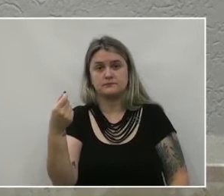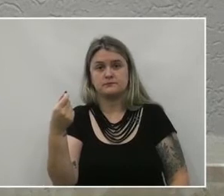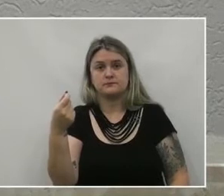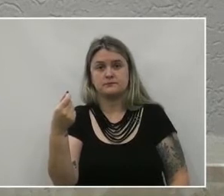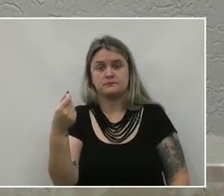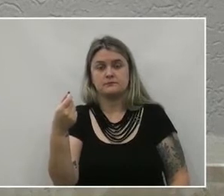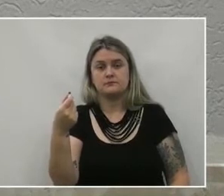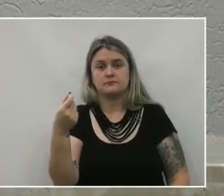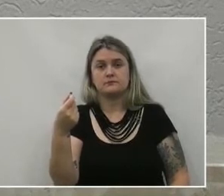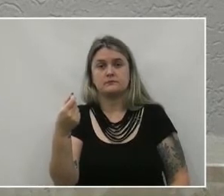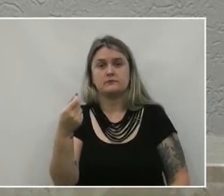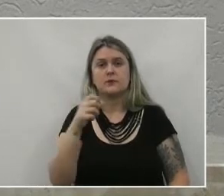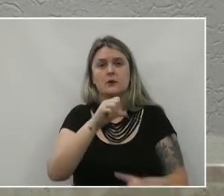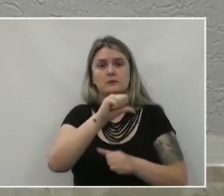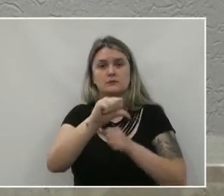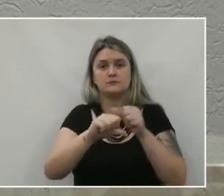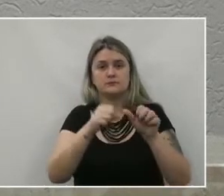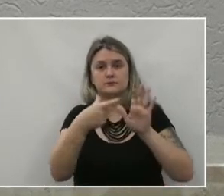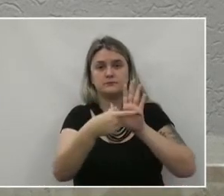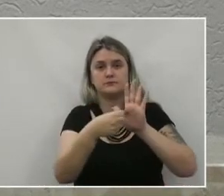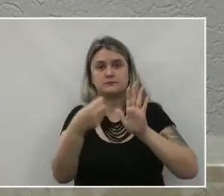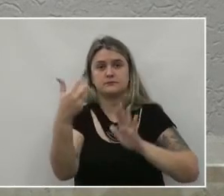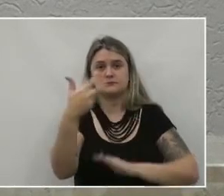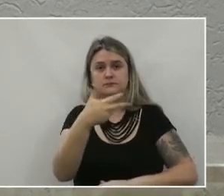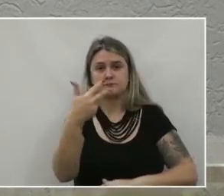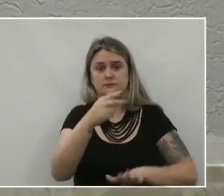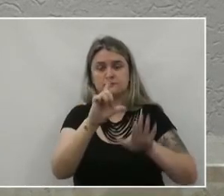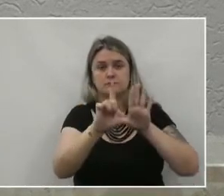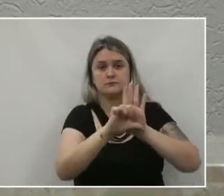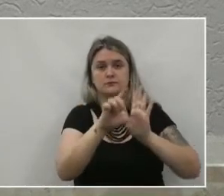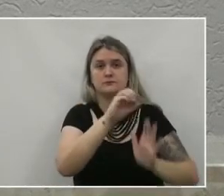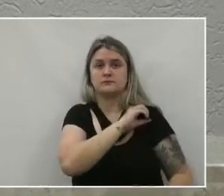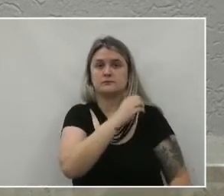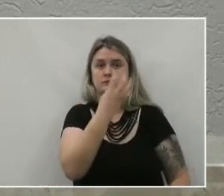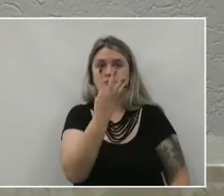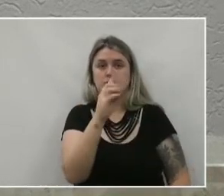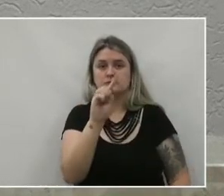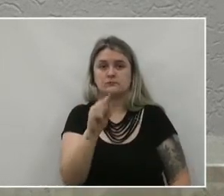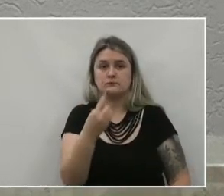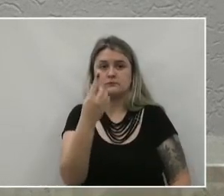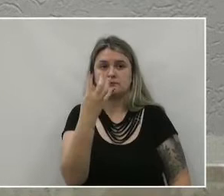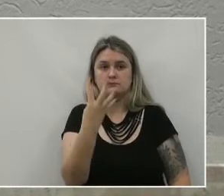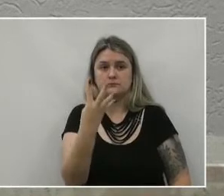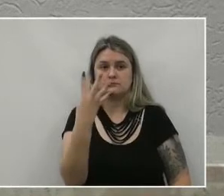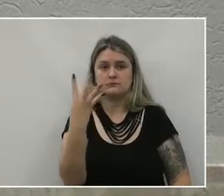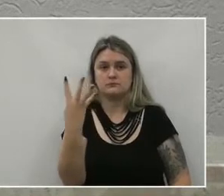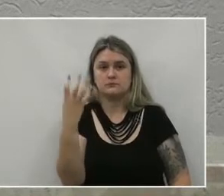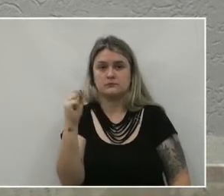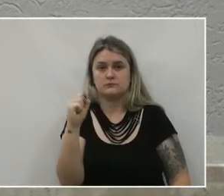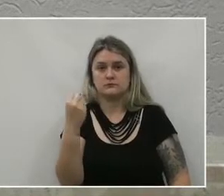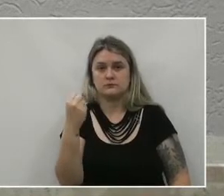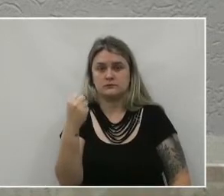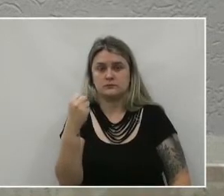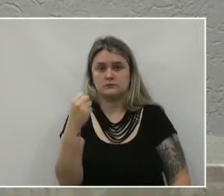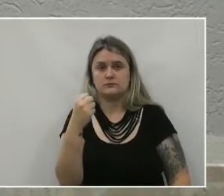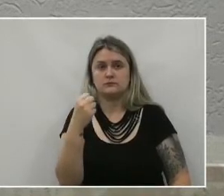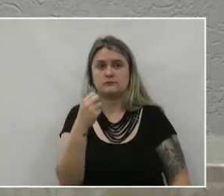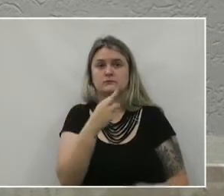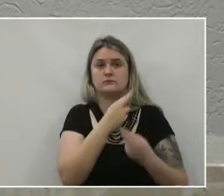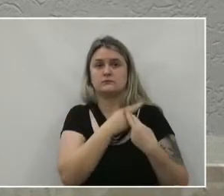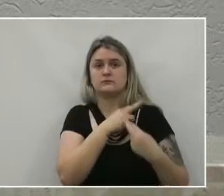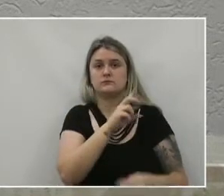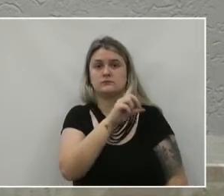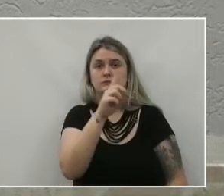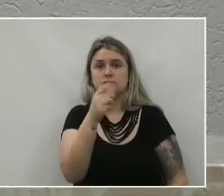Altera artigo 3º Da lei número 4.448 De 18 de